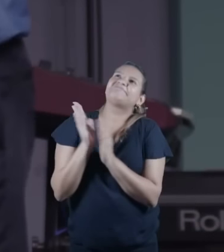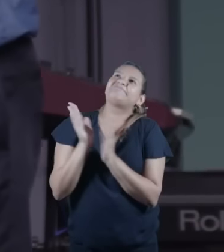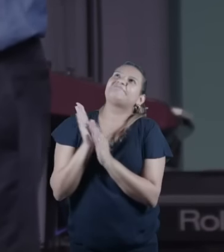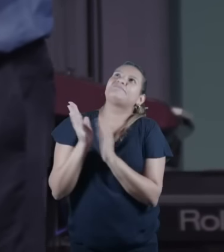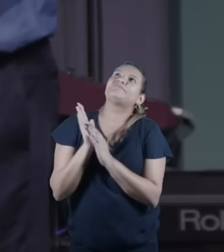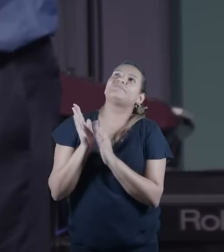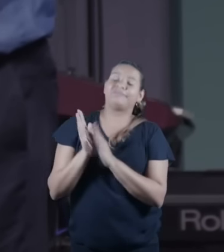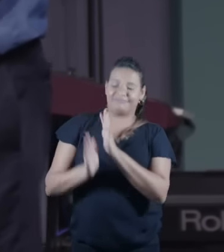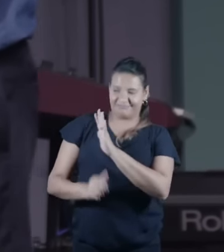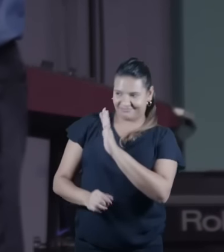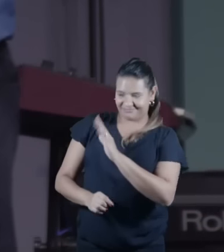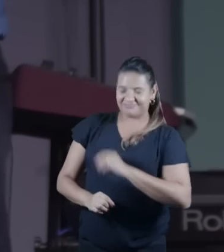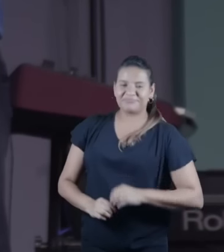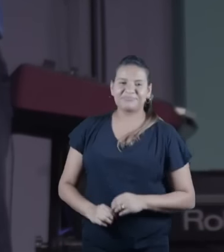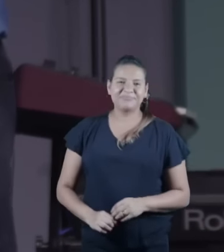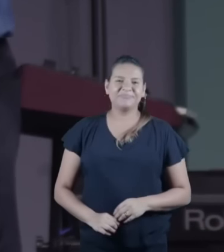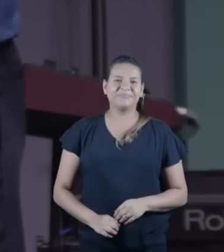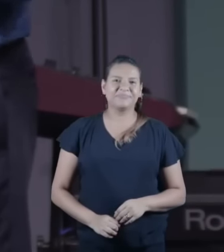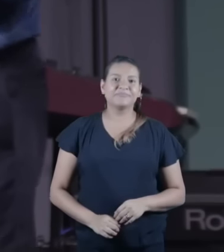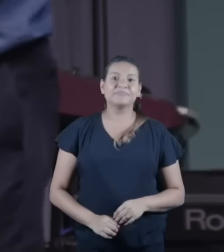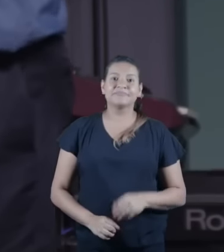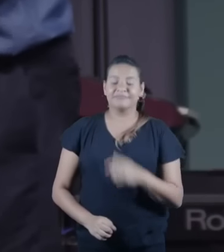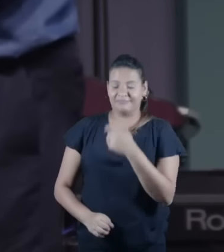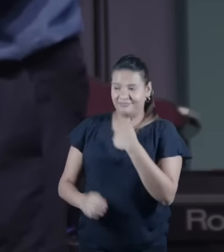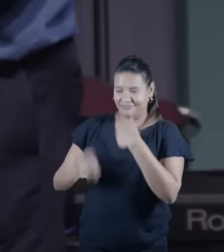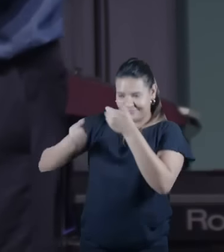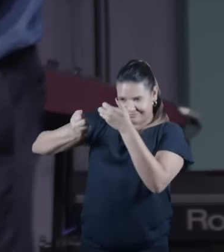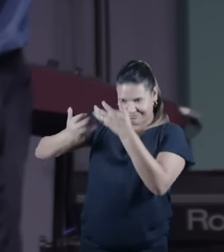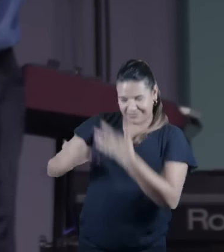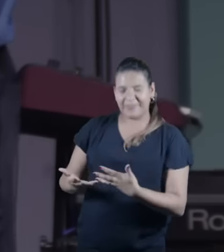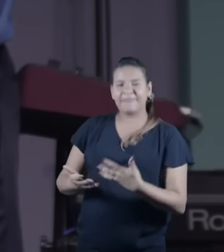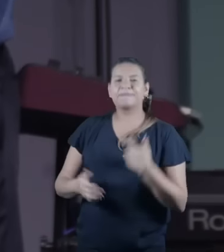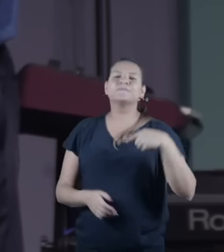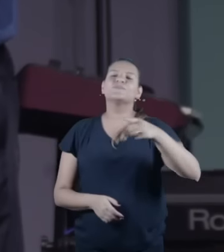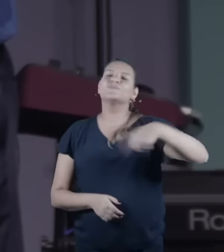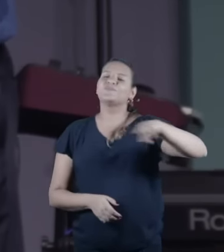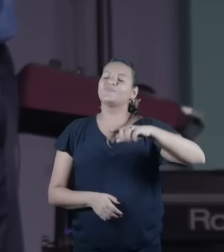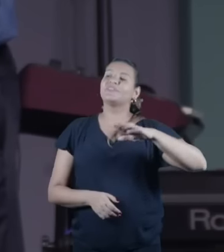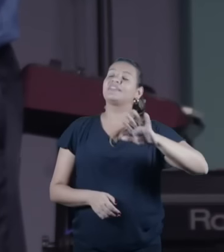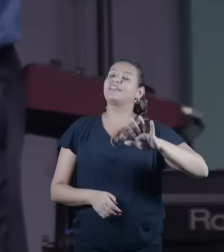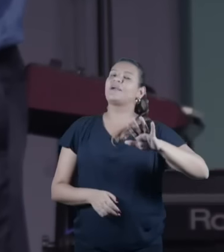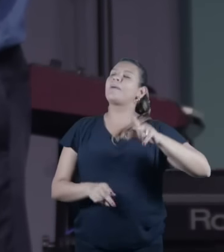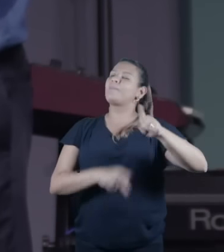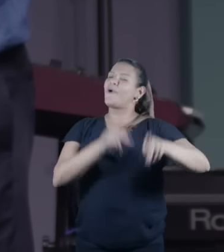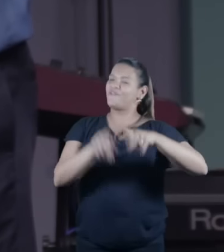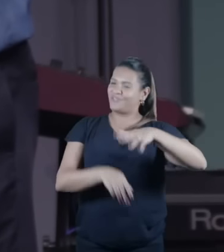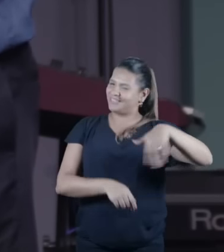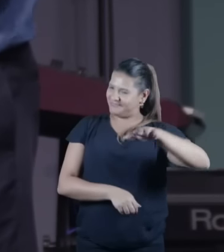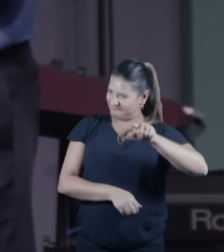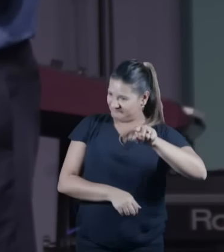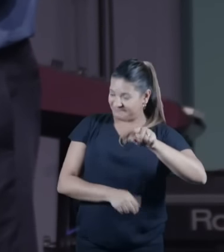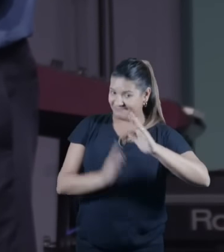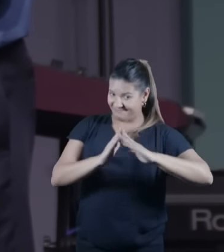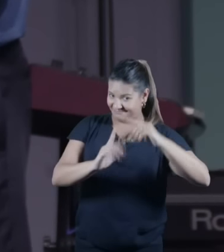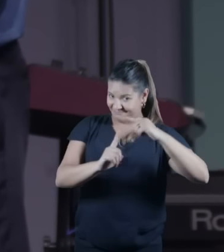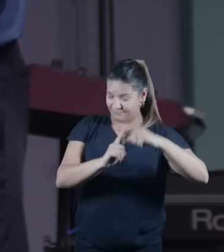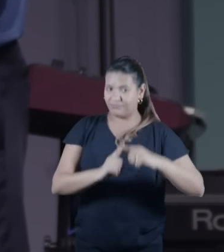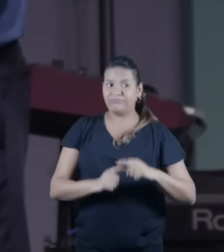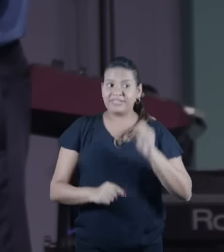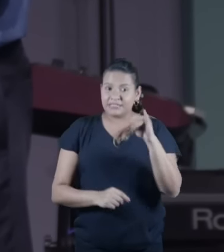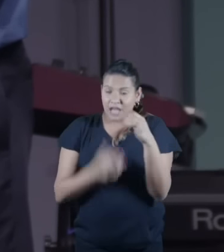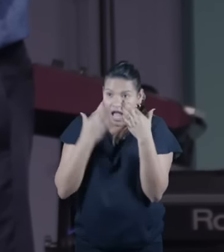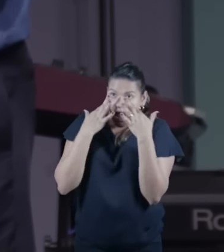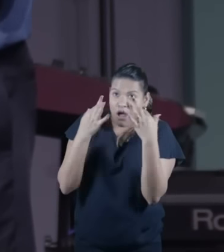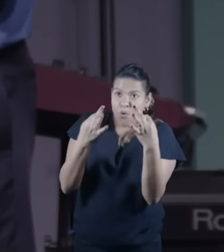deixa eu te dar uma uma explicação do meu povo quando eles estão muito atentos